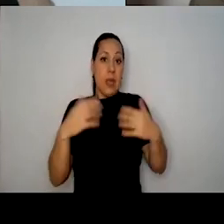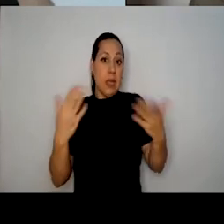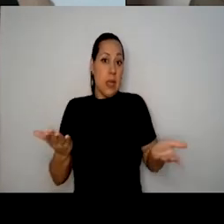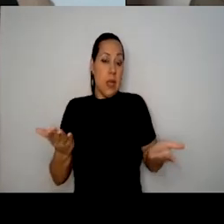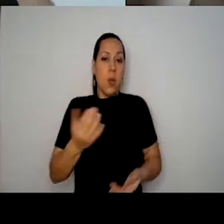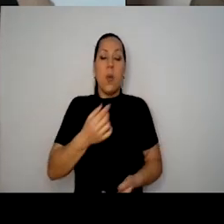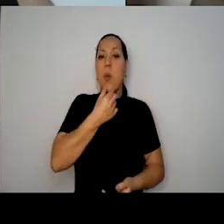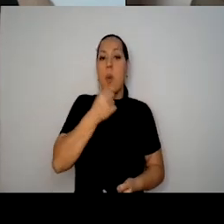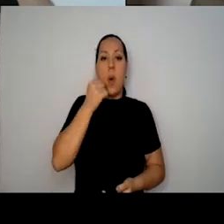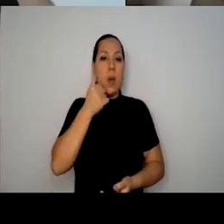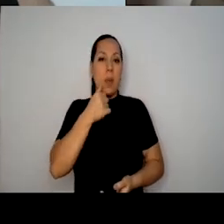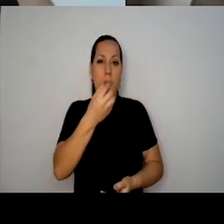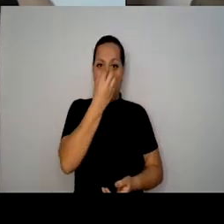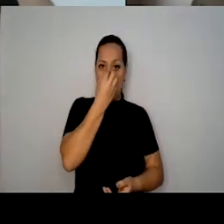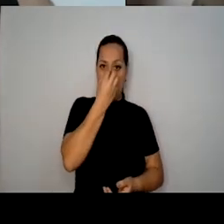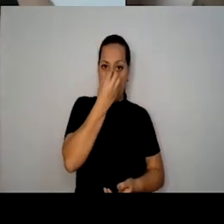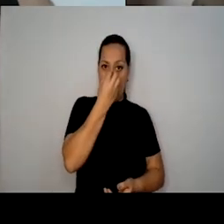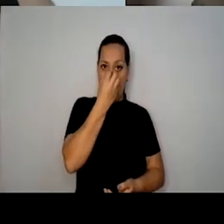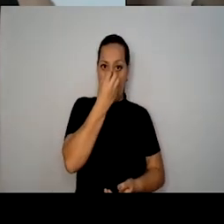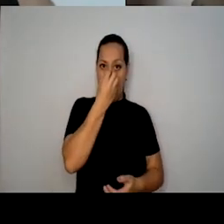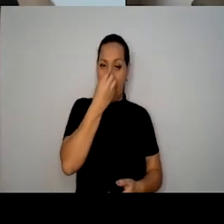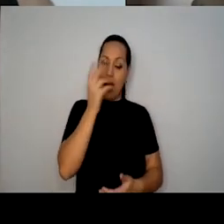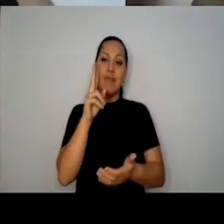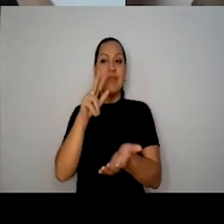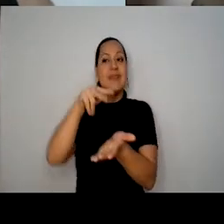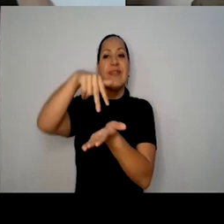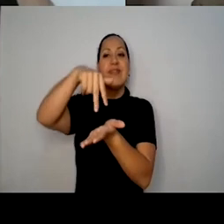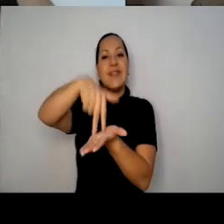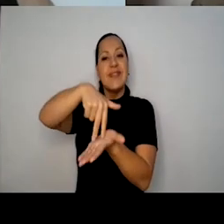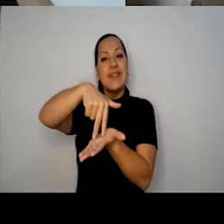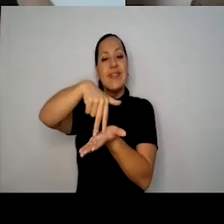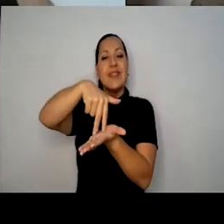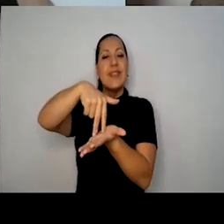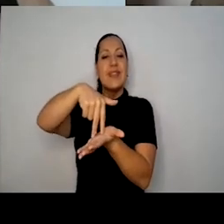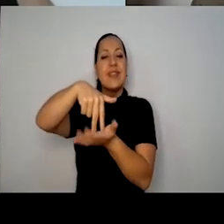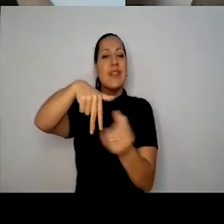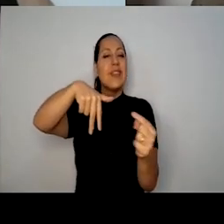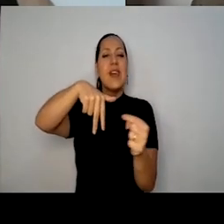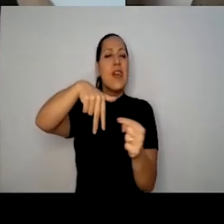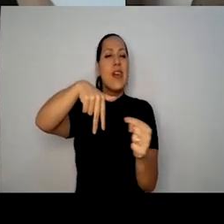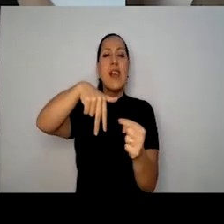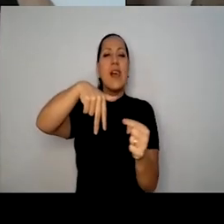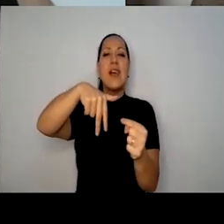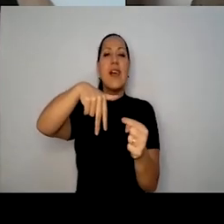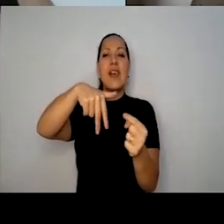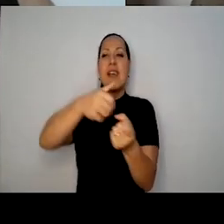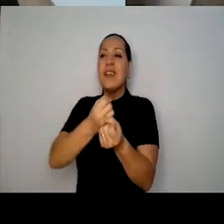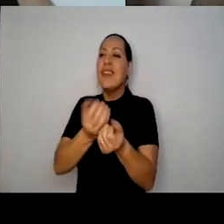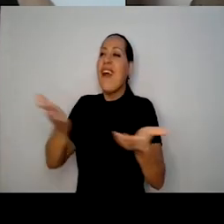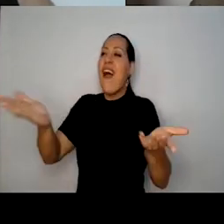está na comunidade para fazer com que a gente possa suportar a dor.